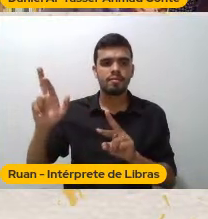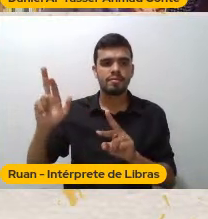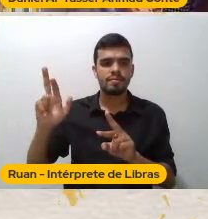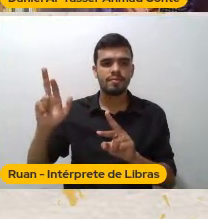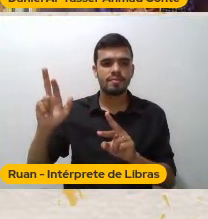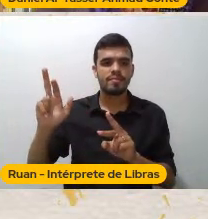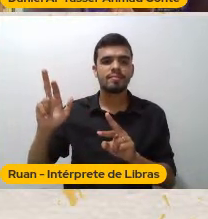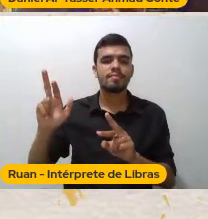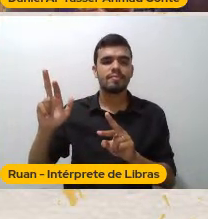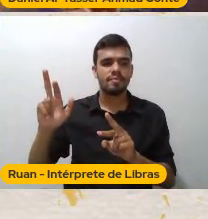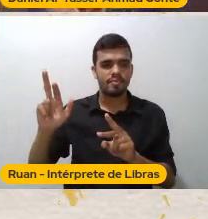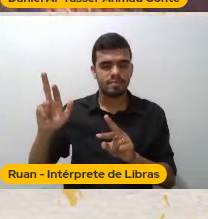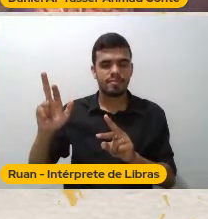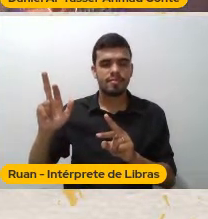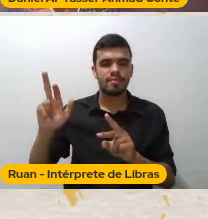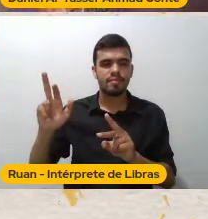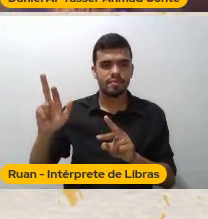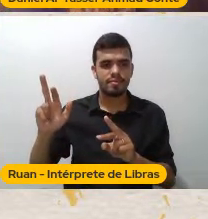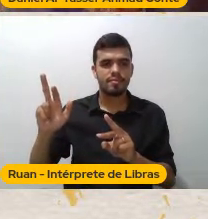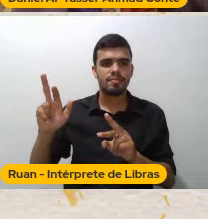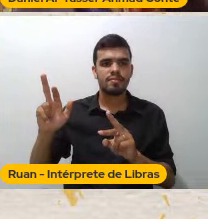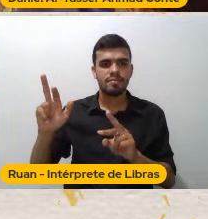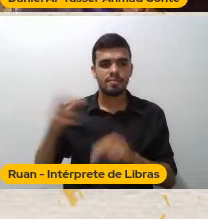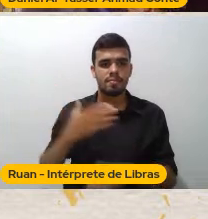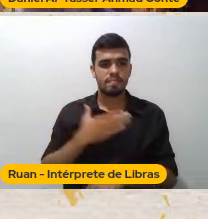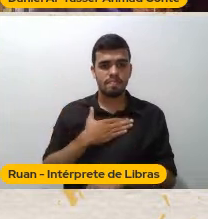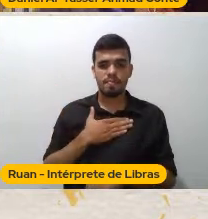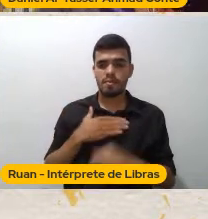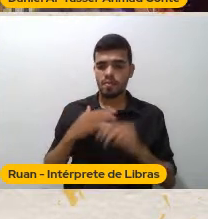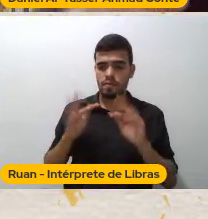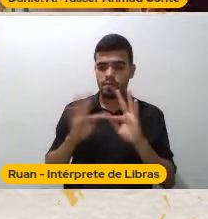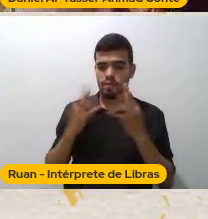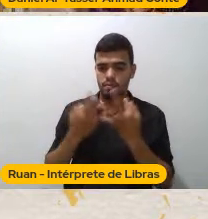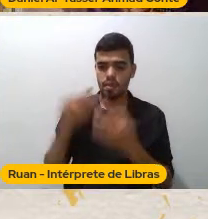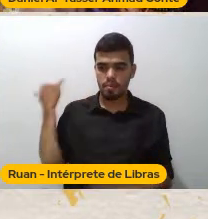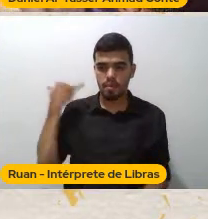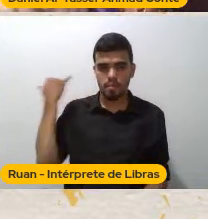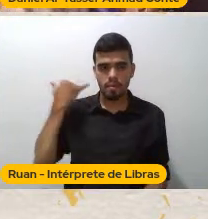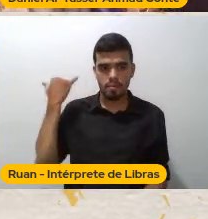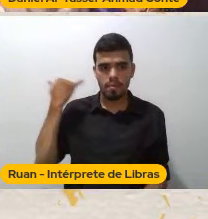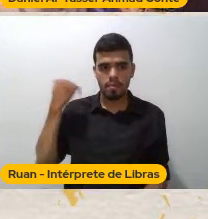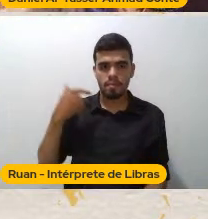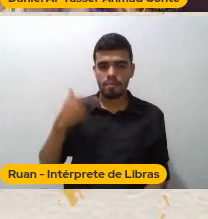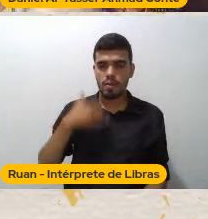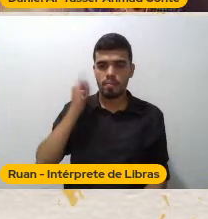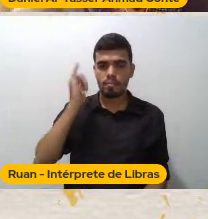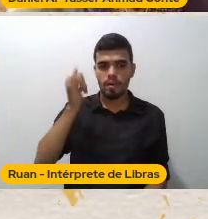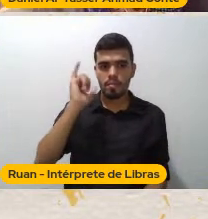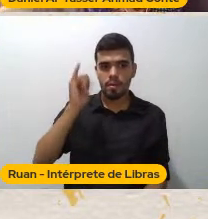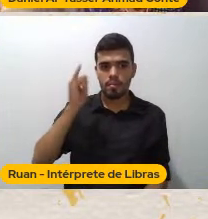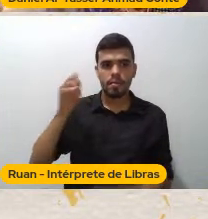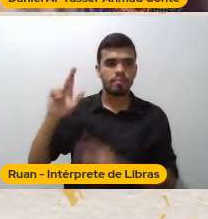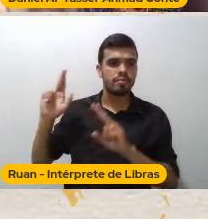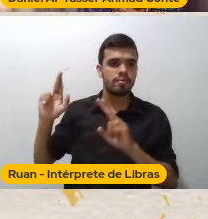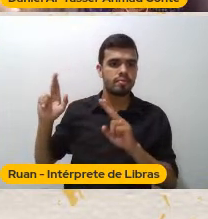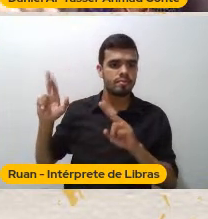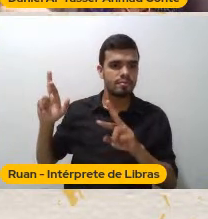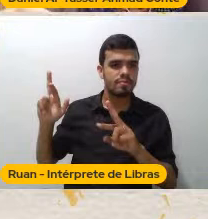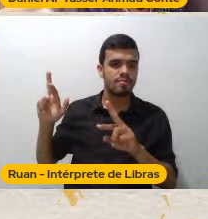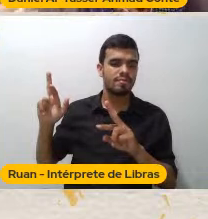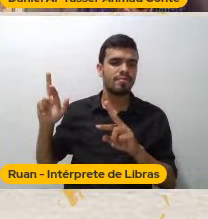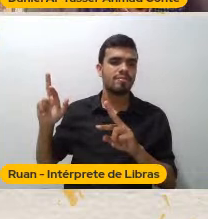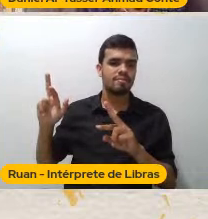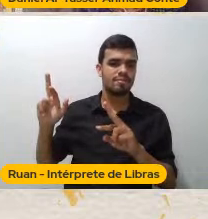Da nossa família Primeira Como Do ambiente Que a gente vive Quando a consegue Desdizer isso